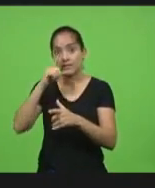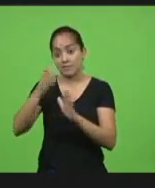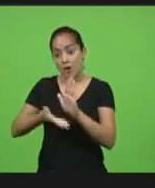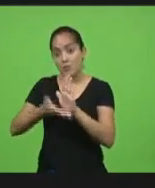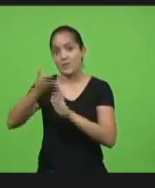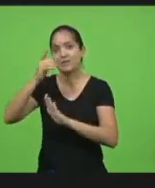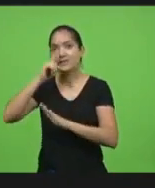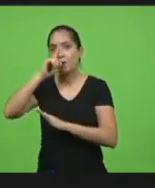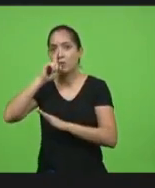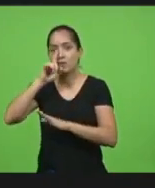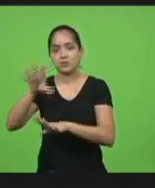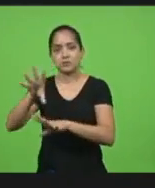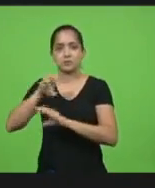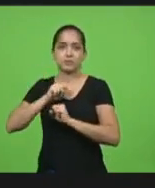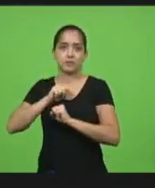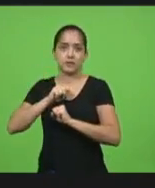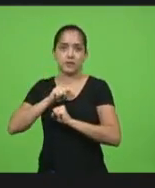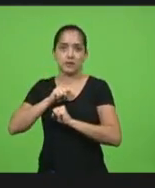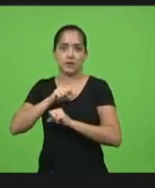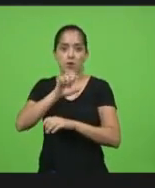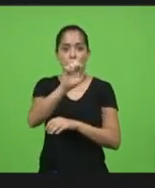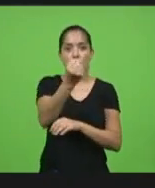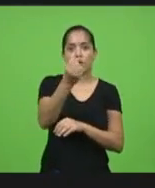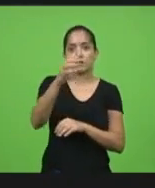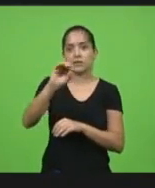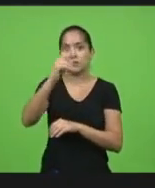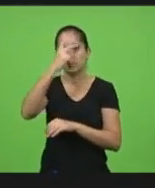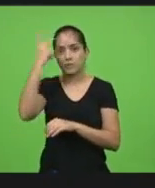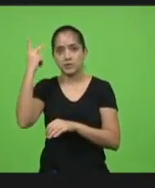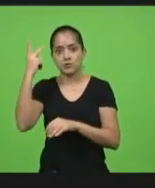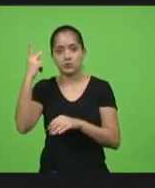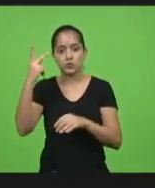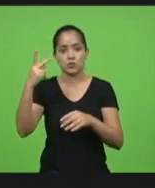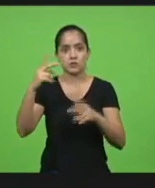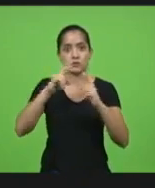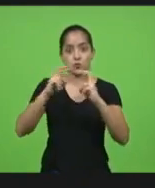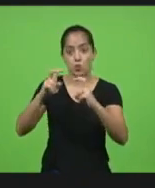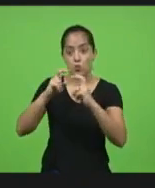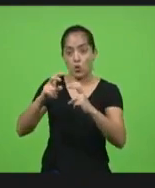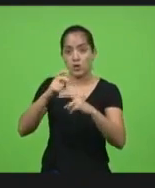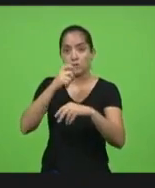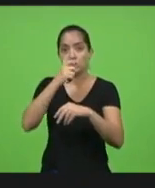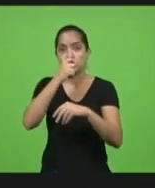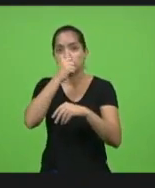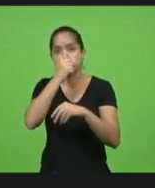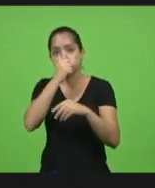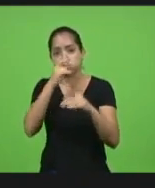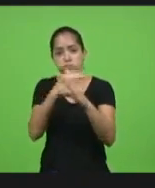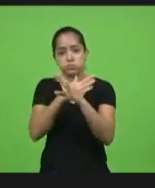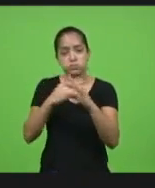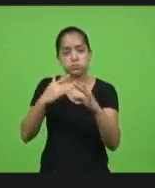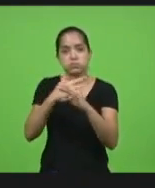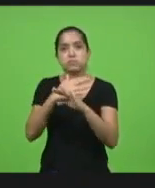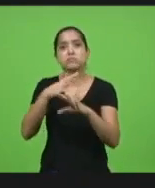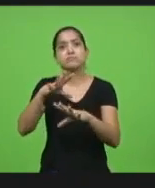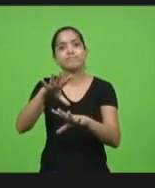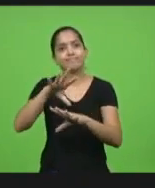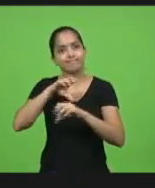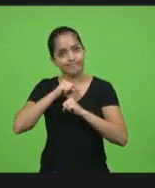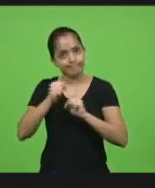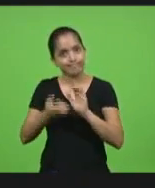se você colocar 80 pessoas dentro de um ônibus socado porque só tem o horário você vai aumentar o risco de contaminação